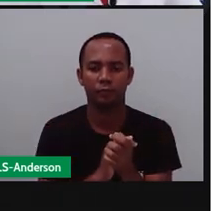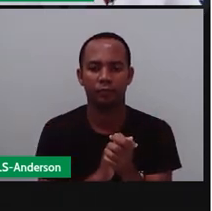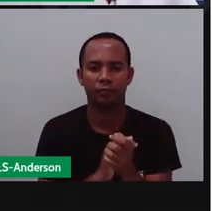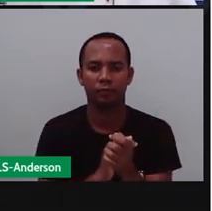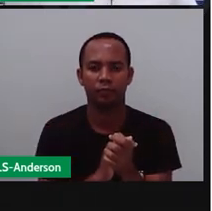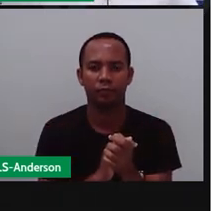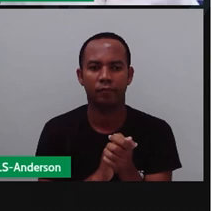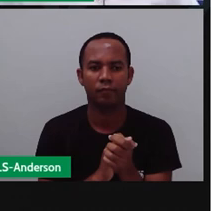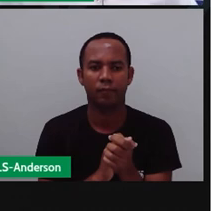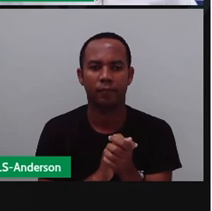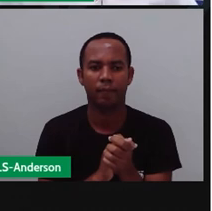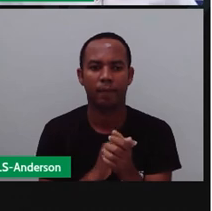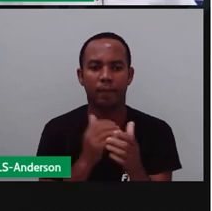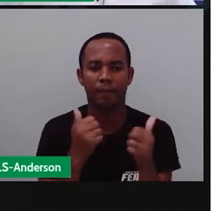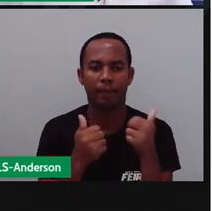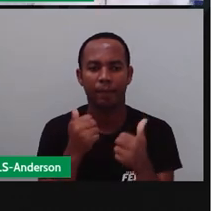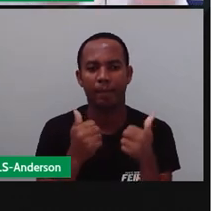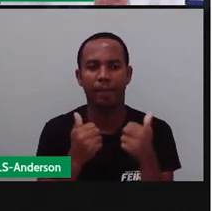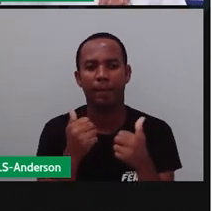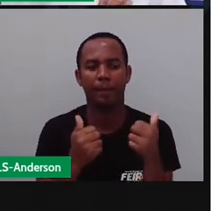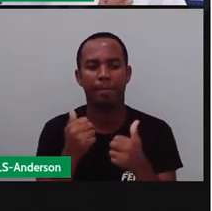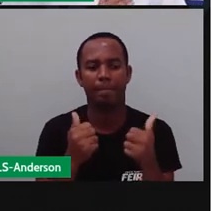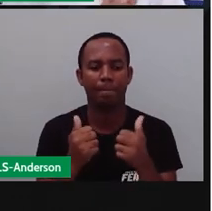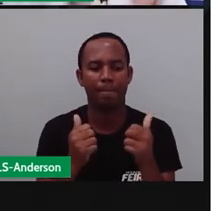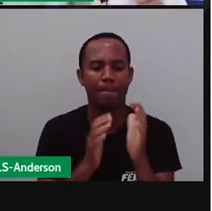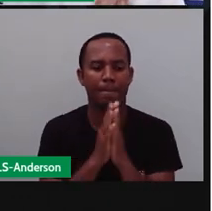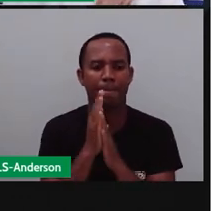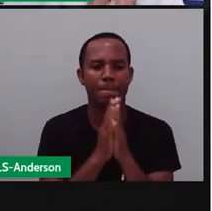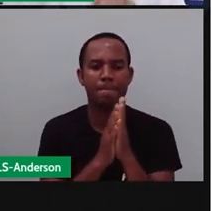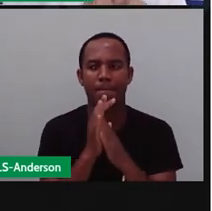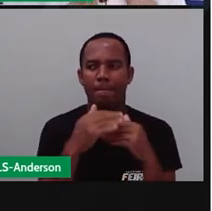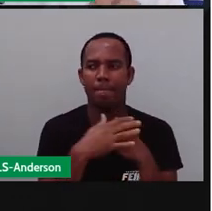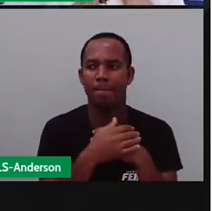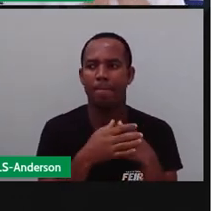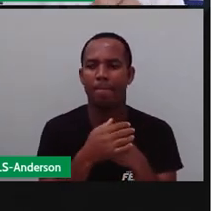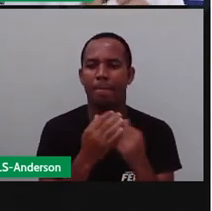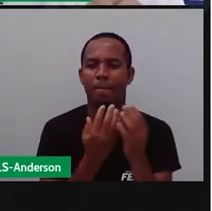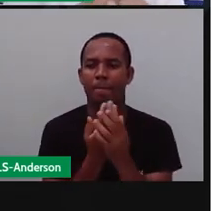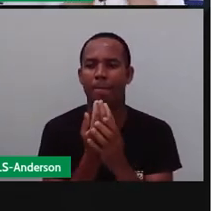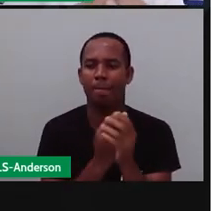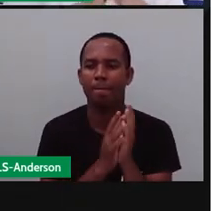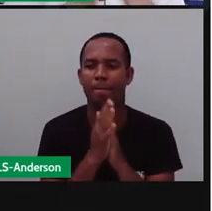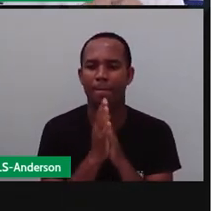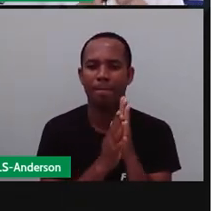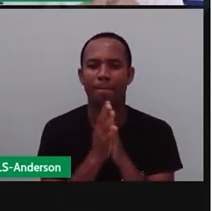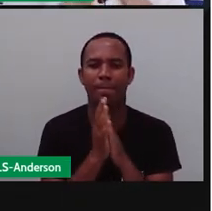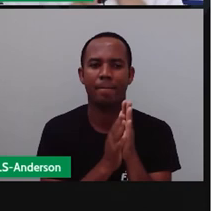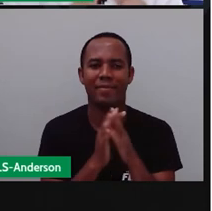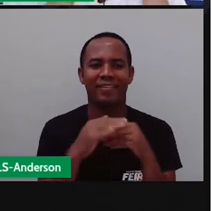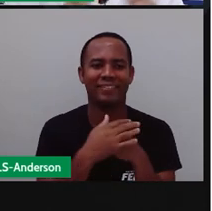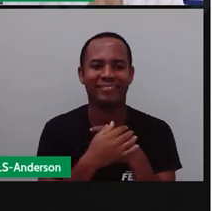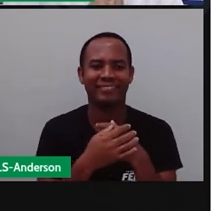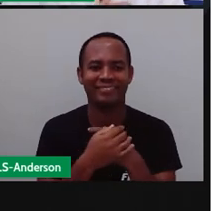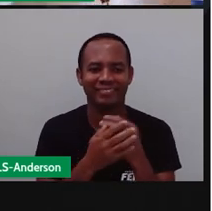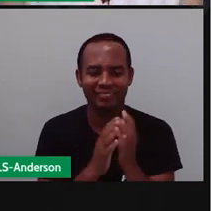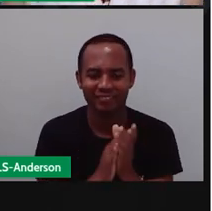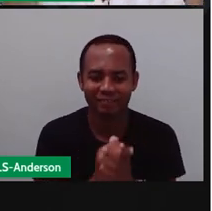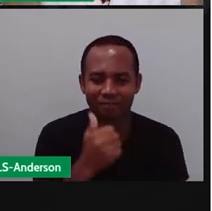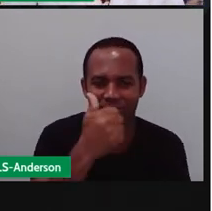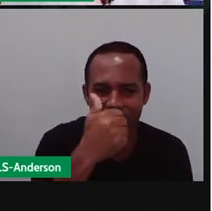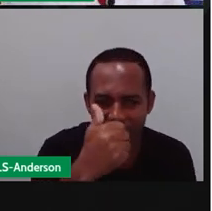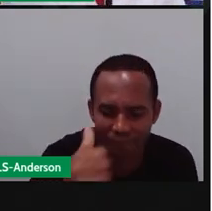nossos recadinhos, Anderson. Que são o quê? Lavar uma mão, lavar outra, lavar uma mão.